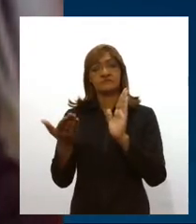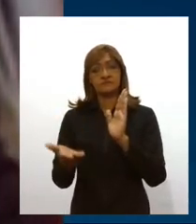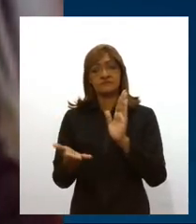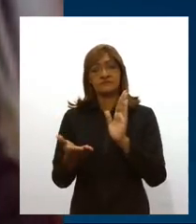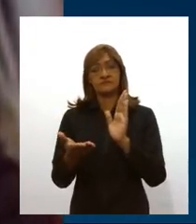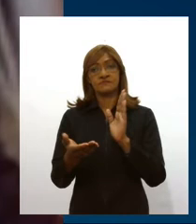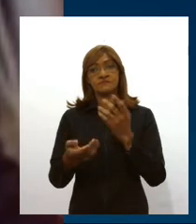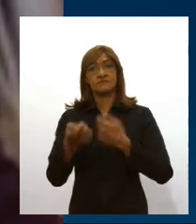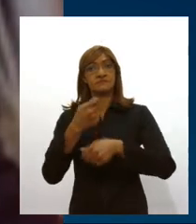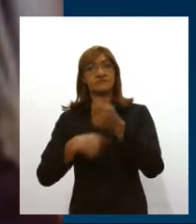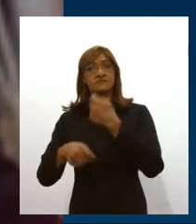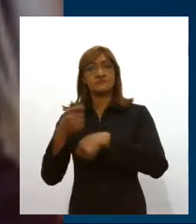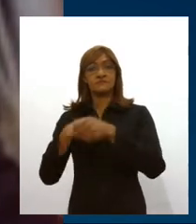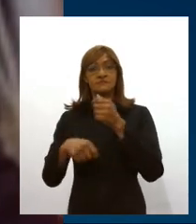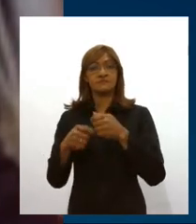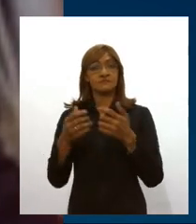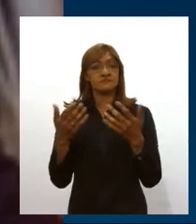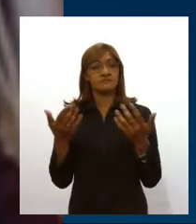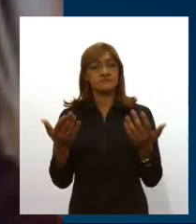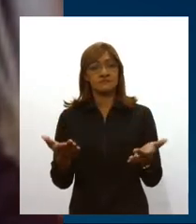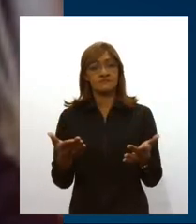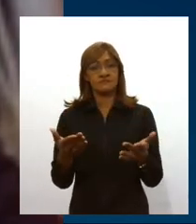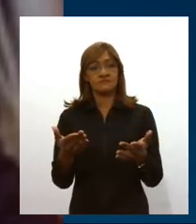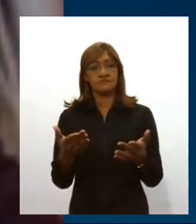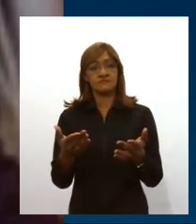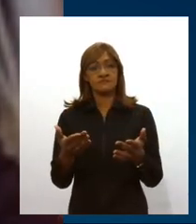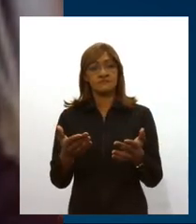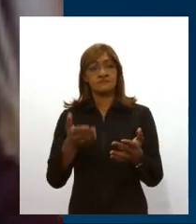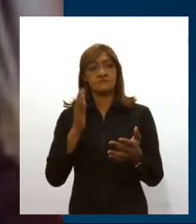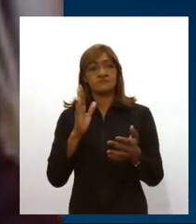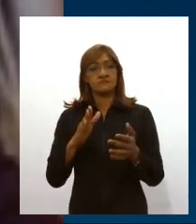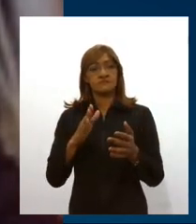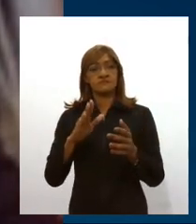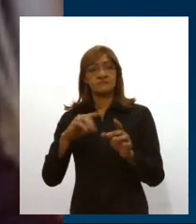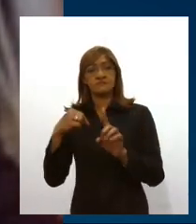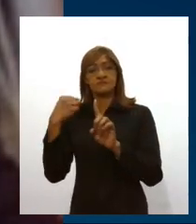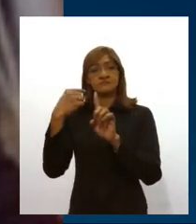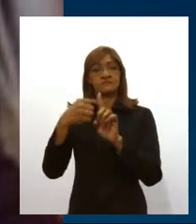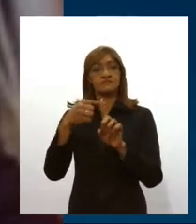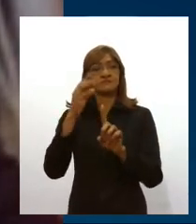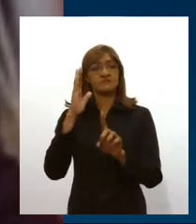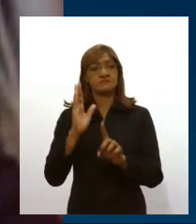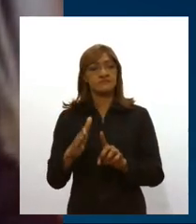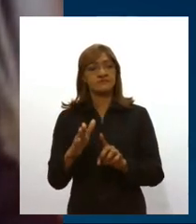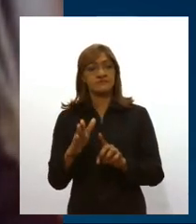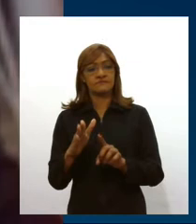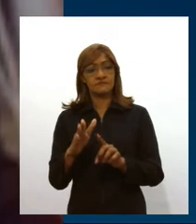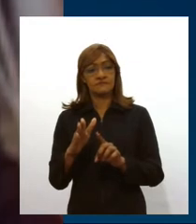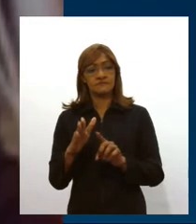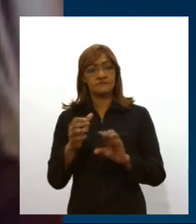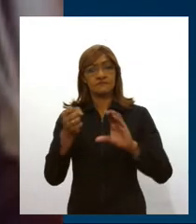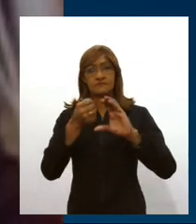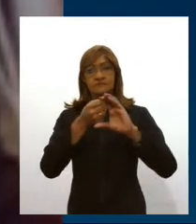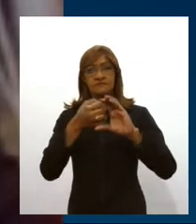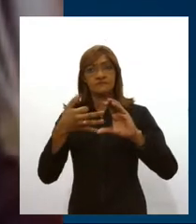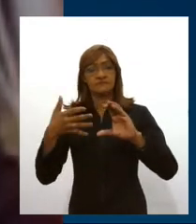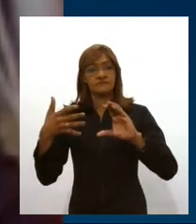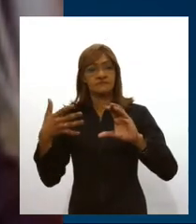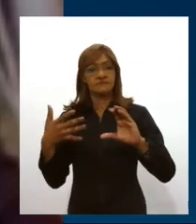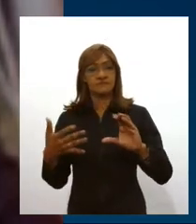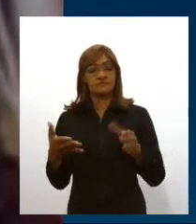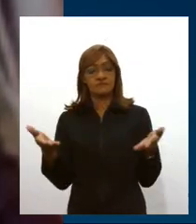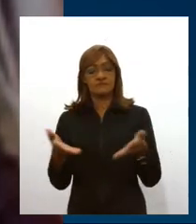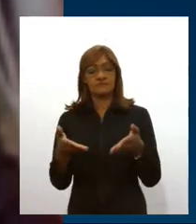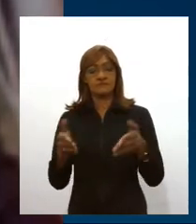econômicas. Como os indicadores estão muito positivos, e são uma característica interessante da epidemia em